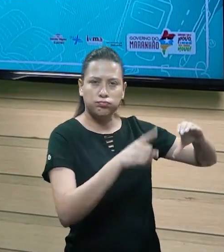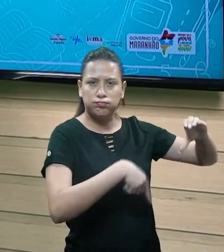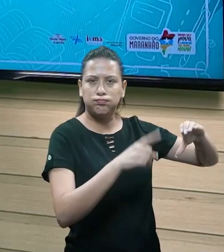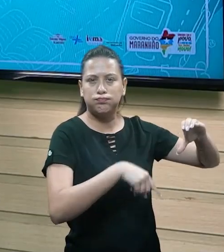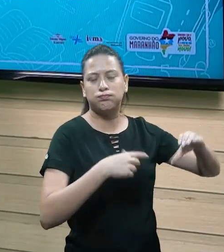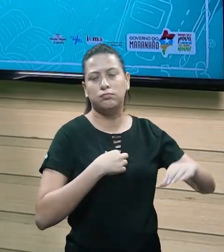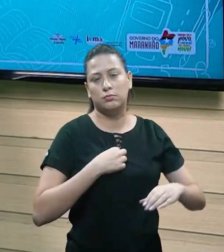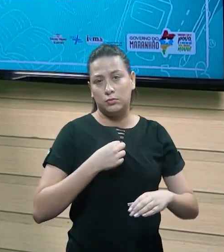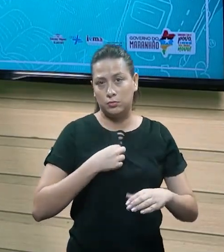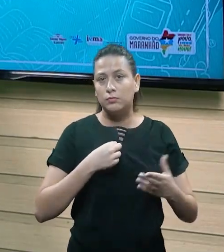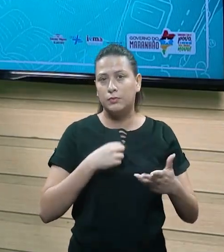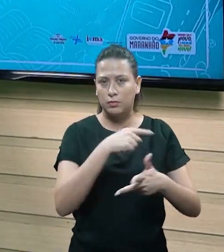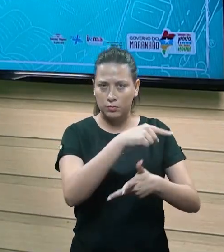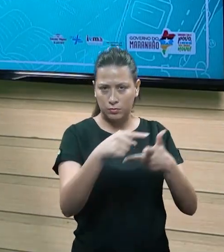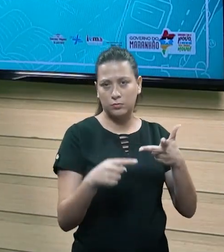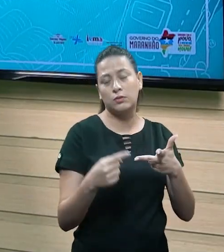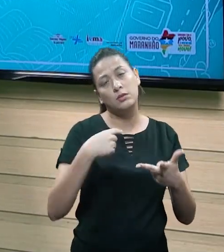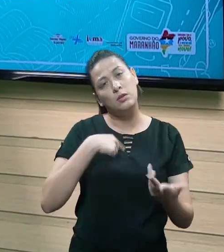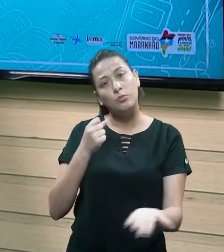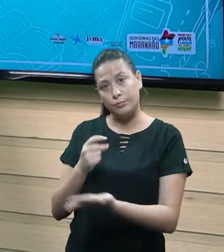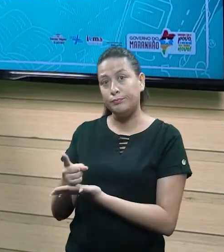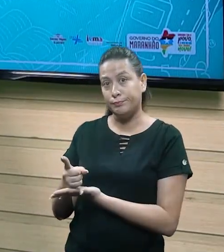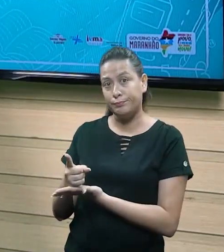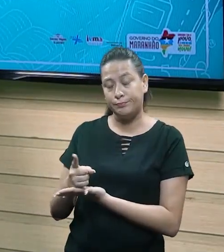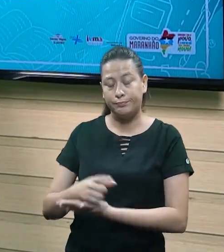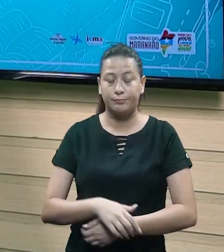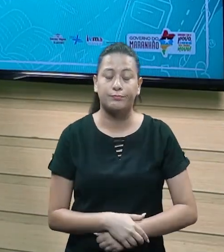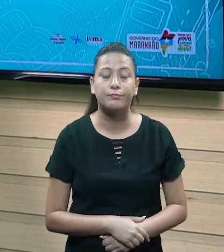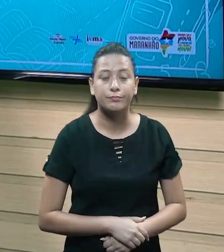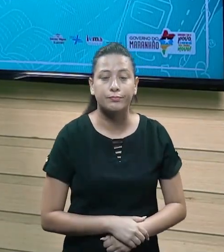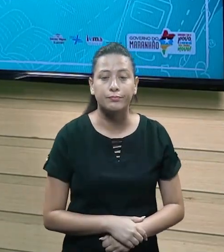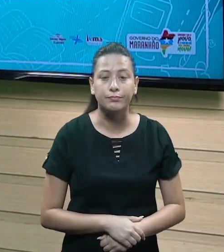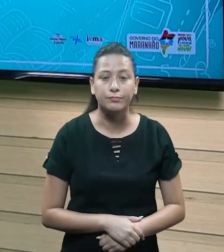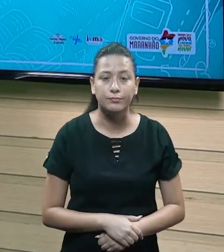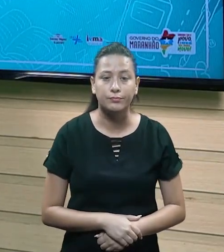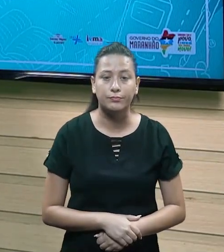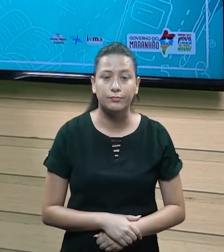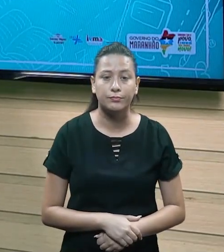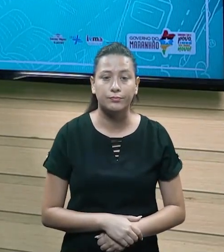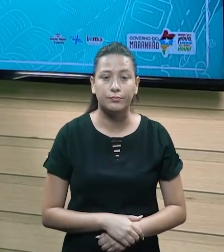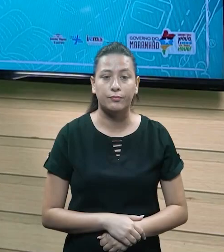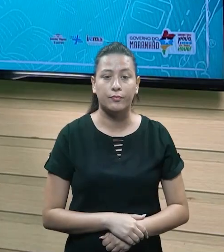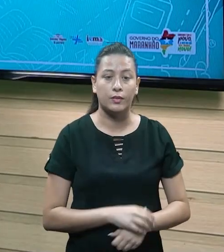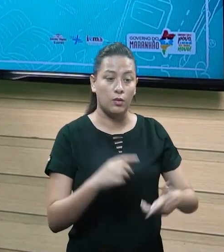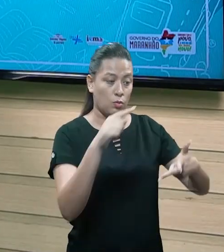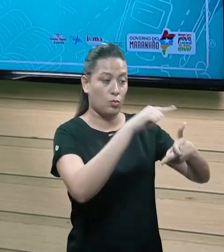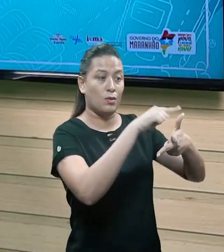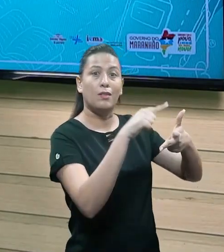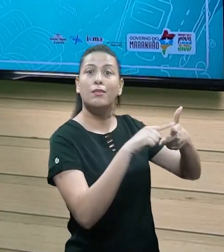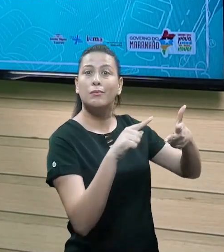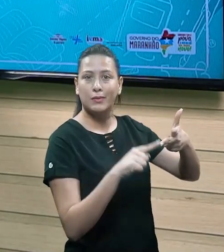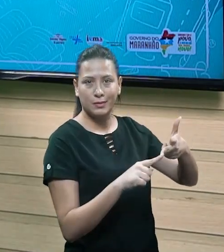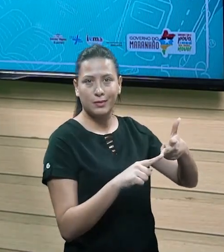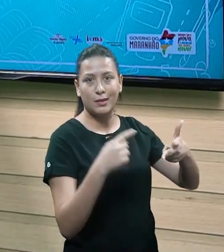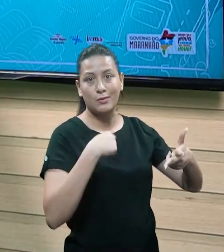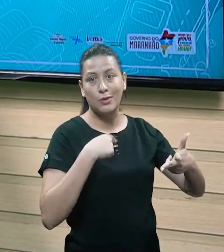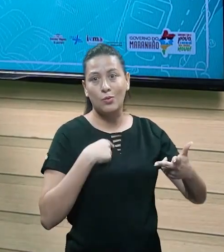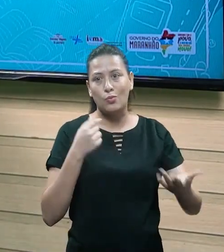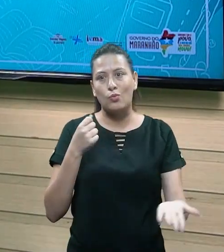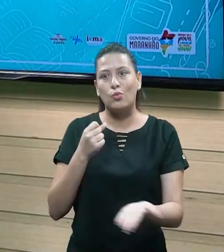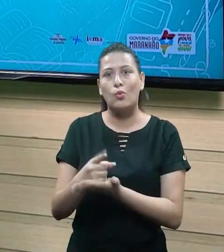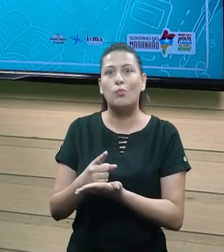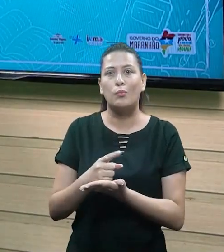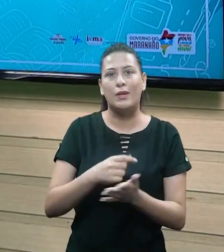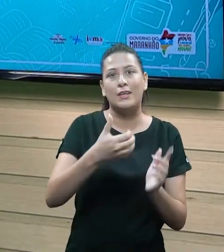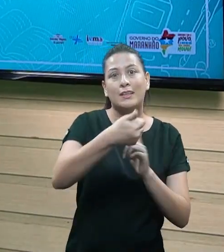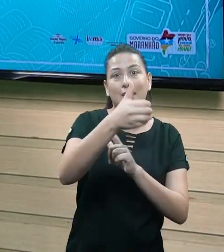de lavar. São eletroeletrônicos e eletrodomésticos, perdão. Certinho? Então, cada produto que eu comprei desse, eu